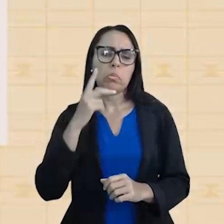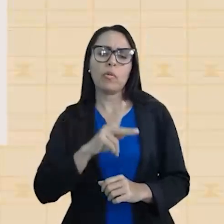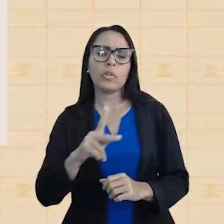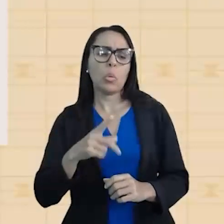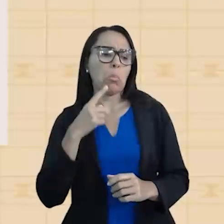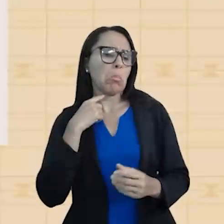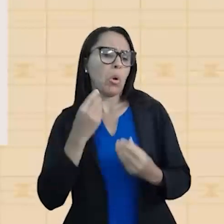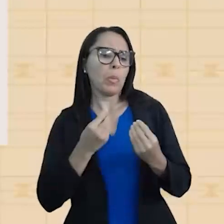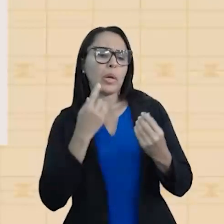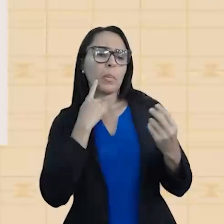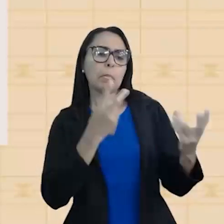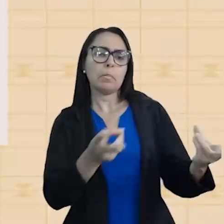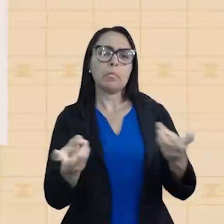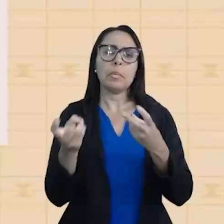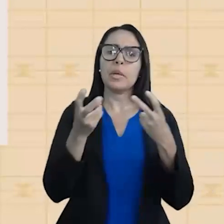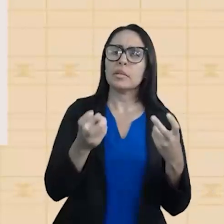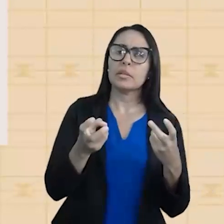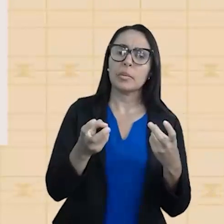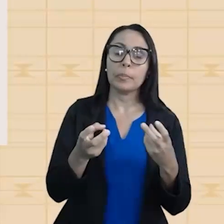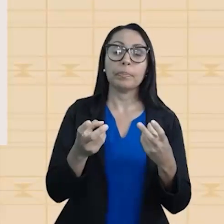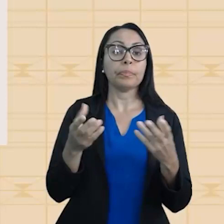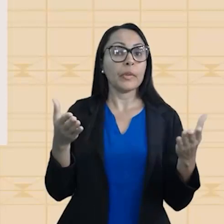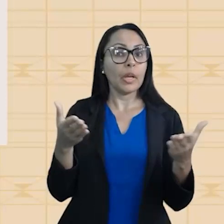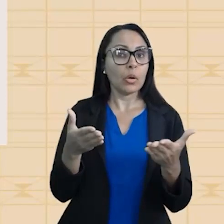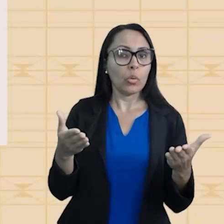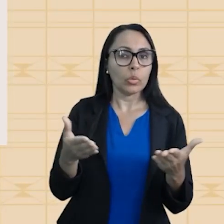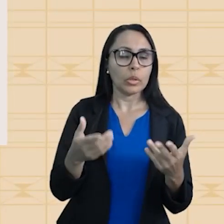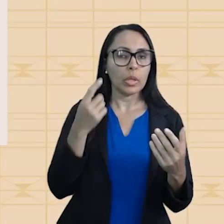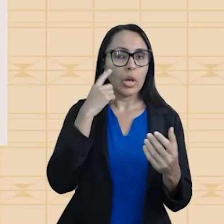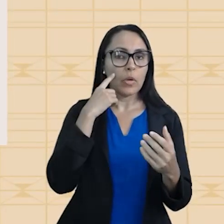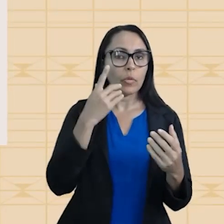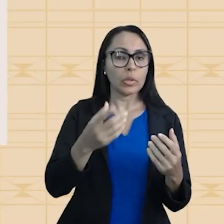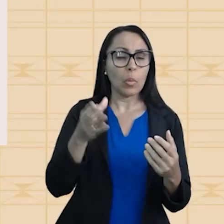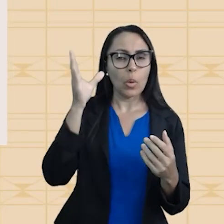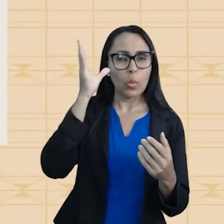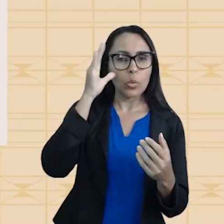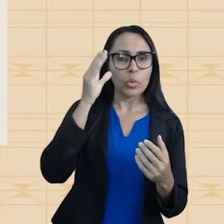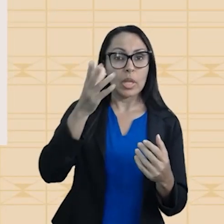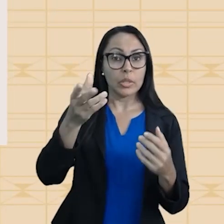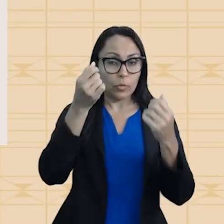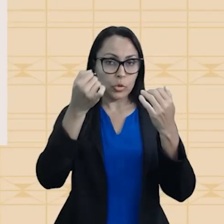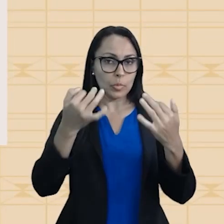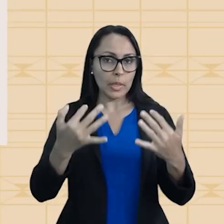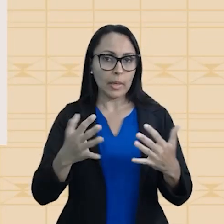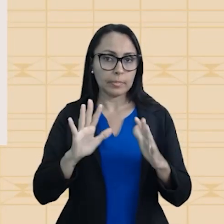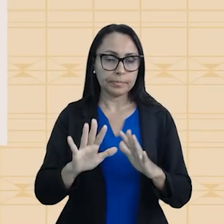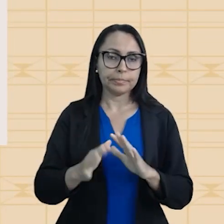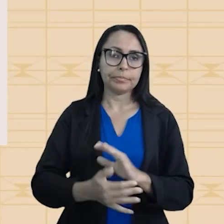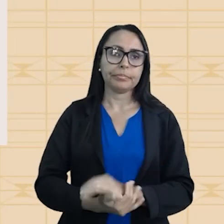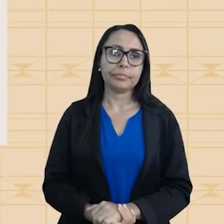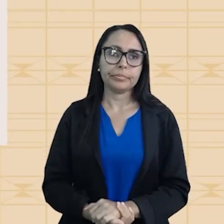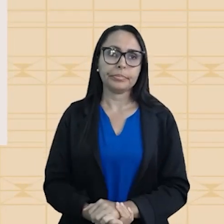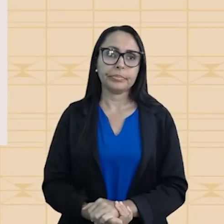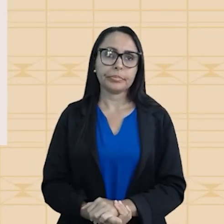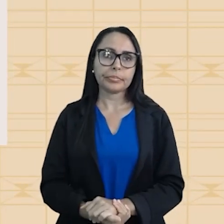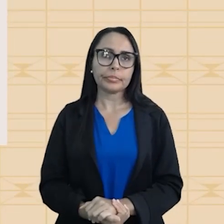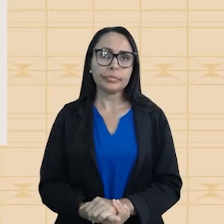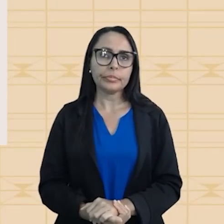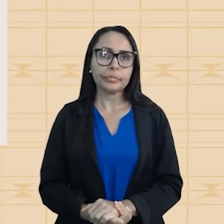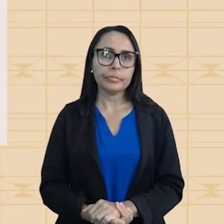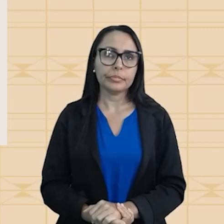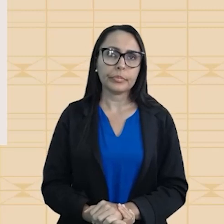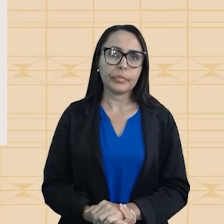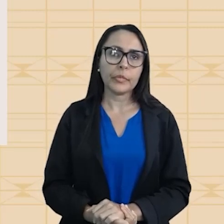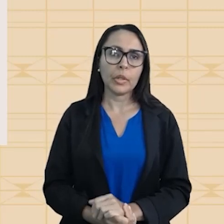vou identificar isso? Eu vou, agora, vou jogar uma curiosidade para você e vou explicar lá na frente. Pode ser? Quando você